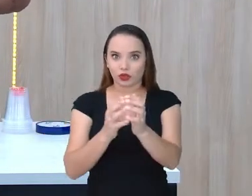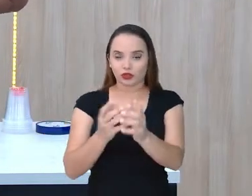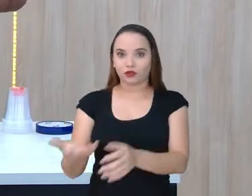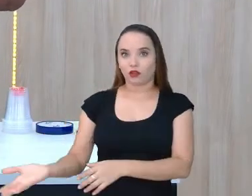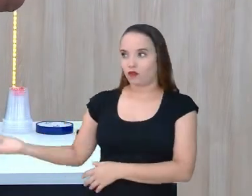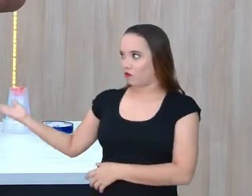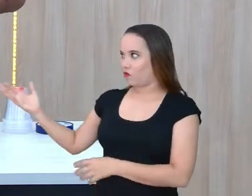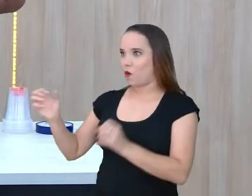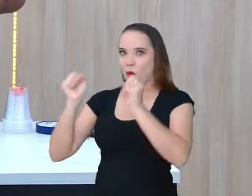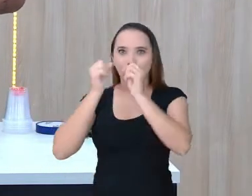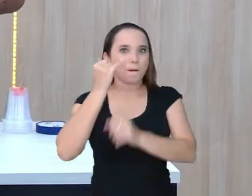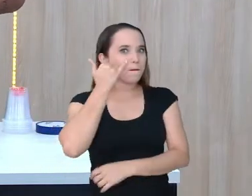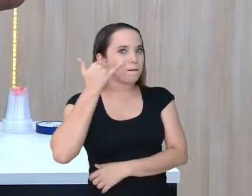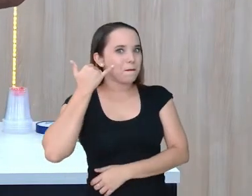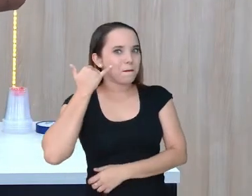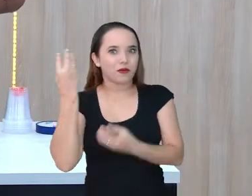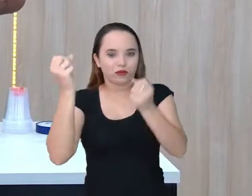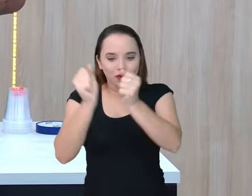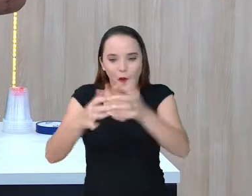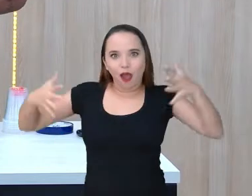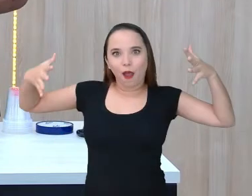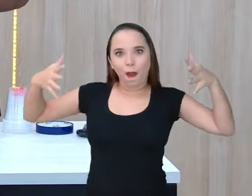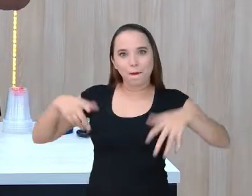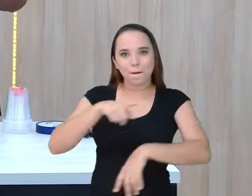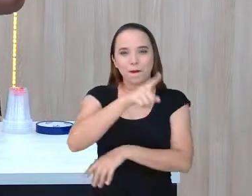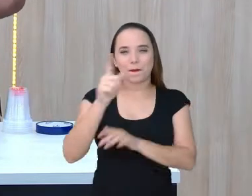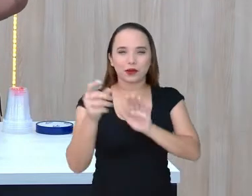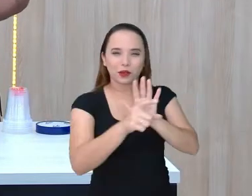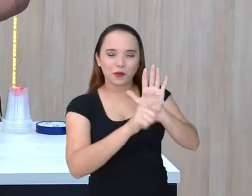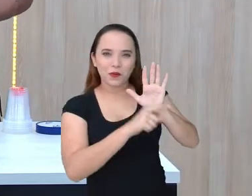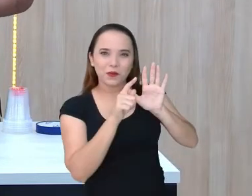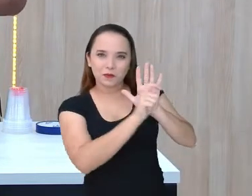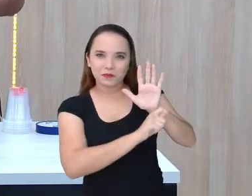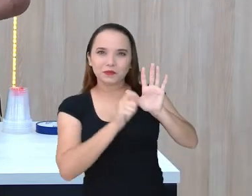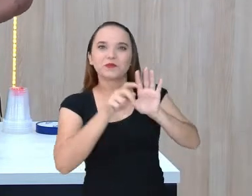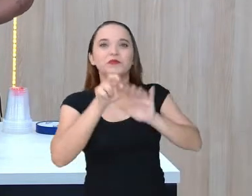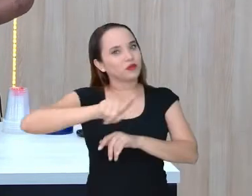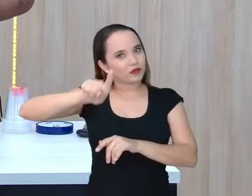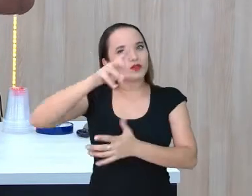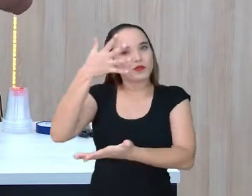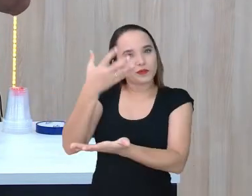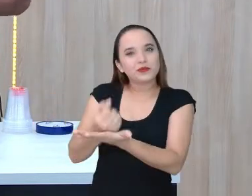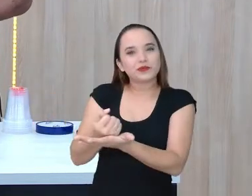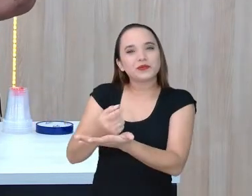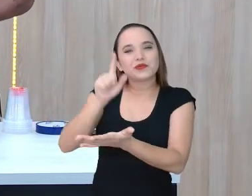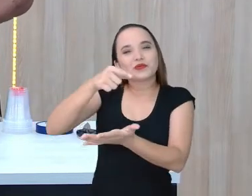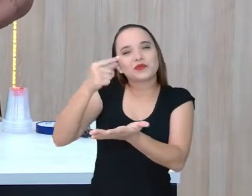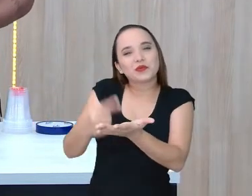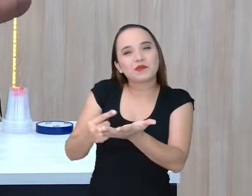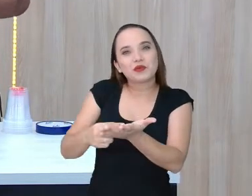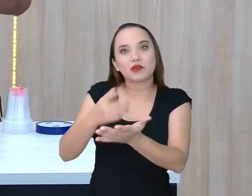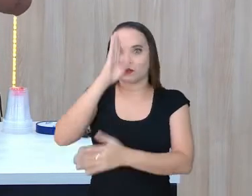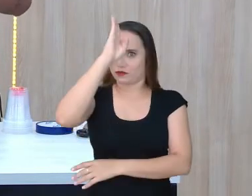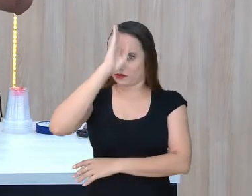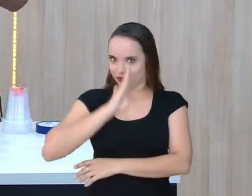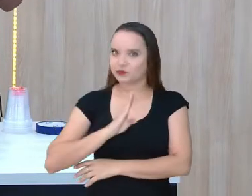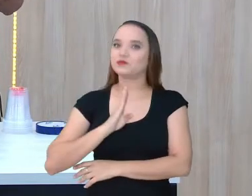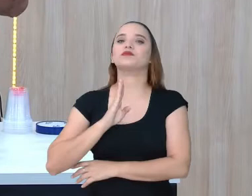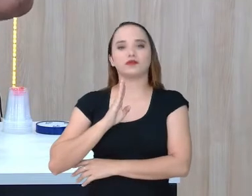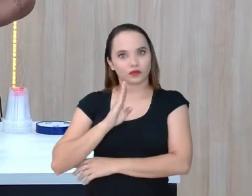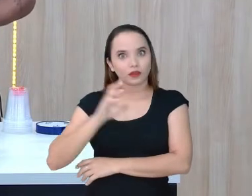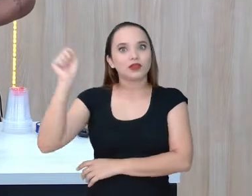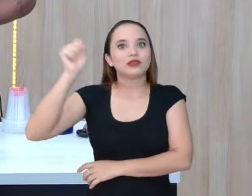colocando o nosso QR Code aí para vocês fazerem o download, né? Do aplicativo que é gratuito, tanto para você